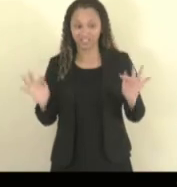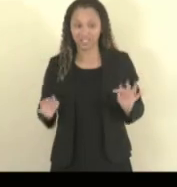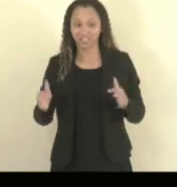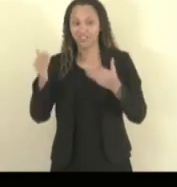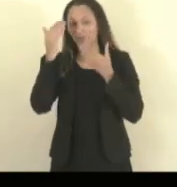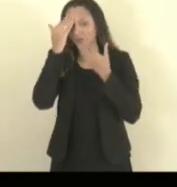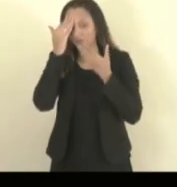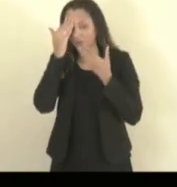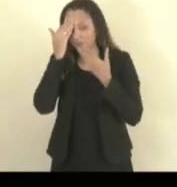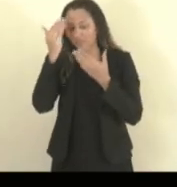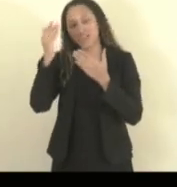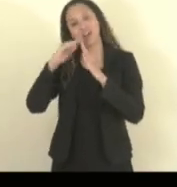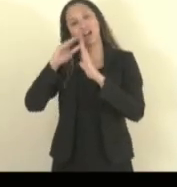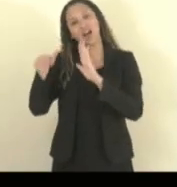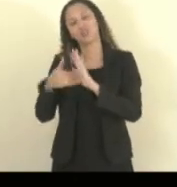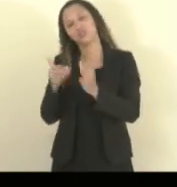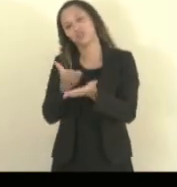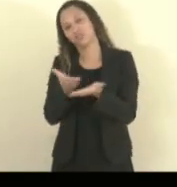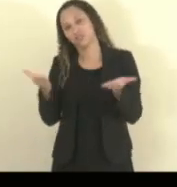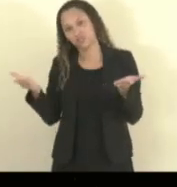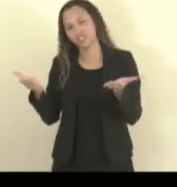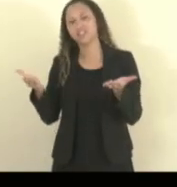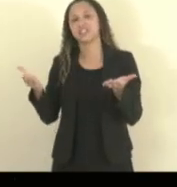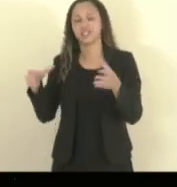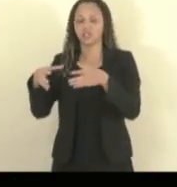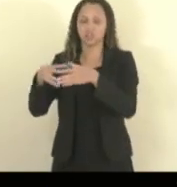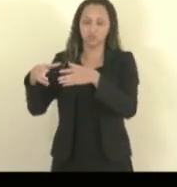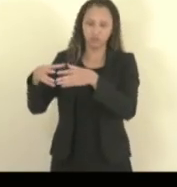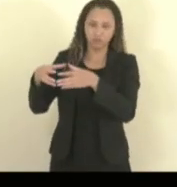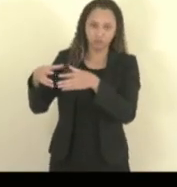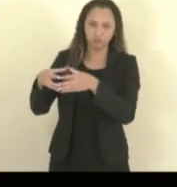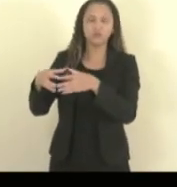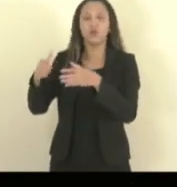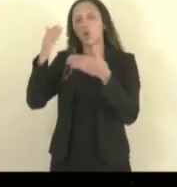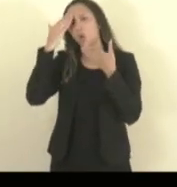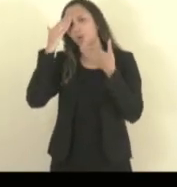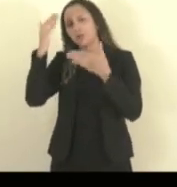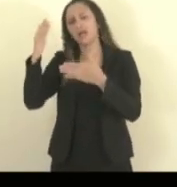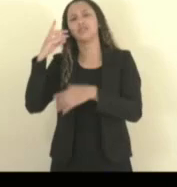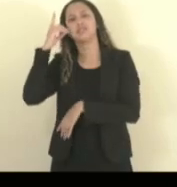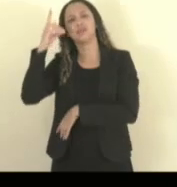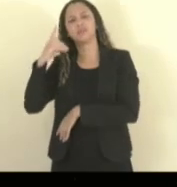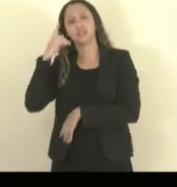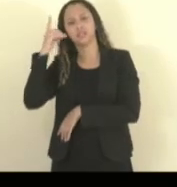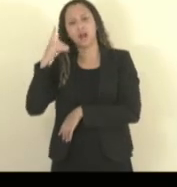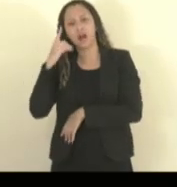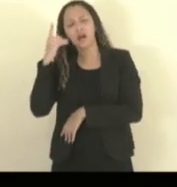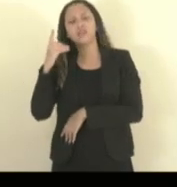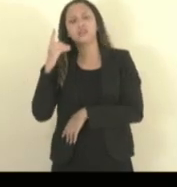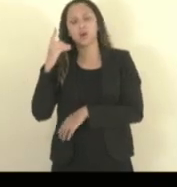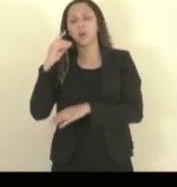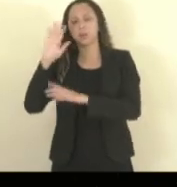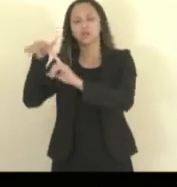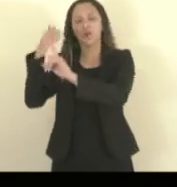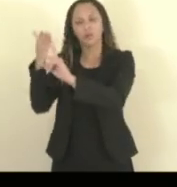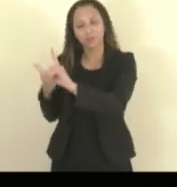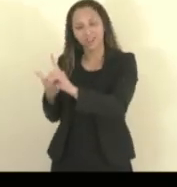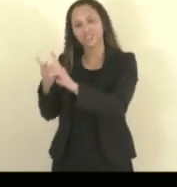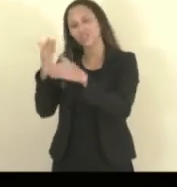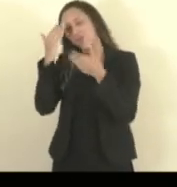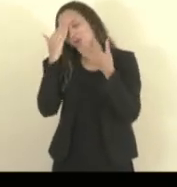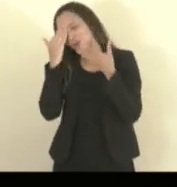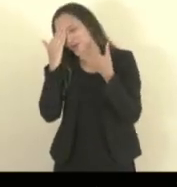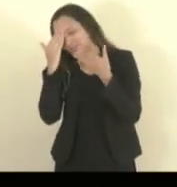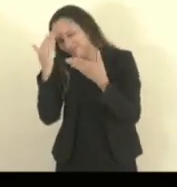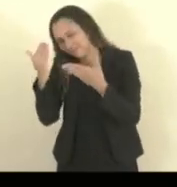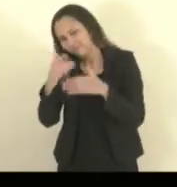obrigado a todos vocês, da coletiva. Muito obrigado ao deputado nessa homenagem. Muito obrigado.